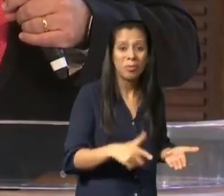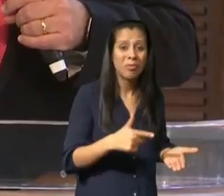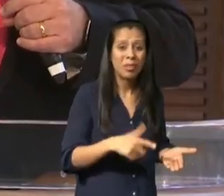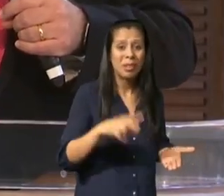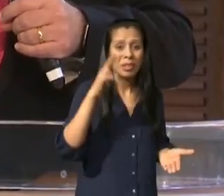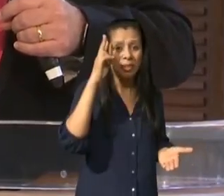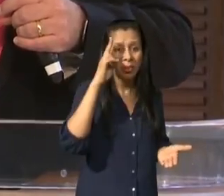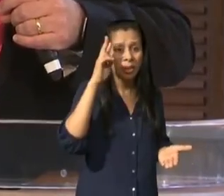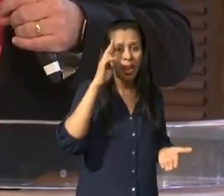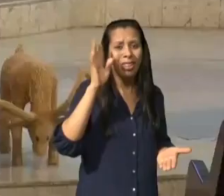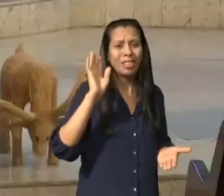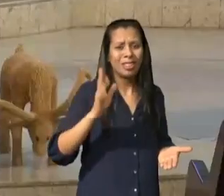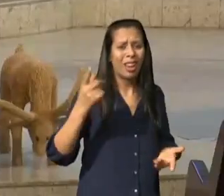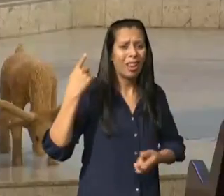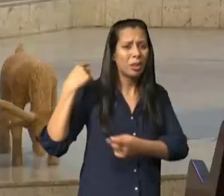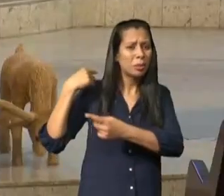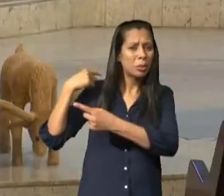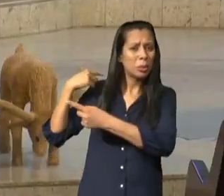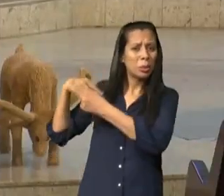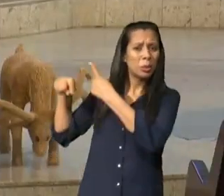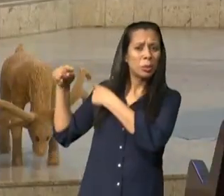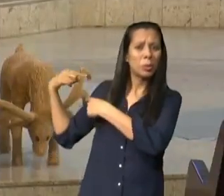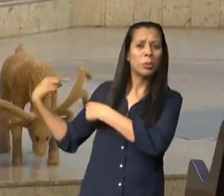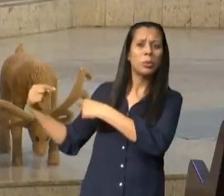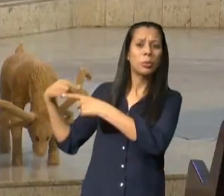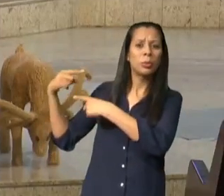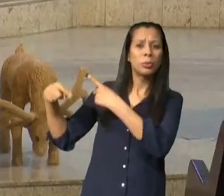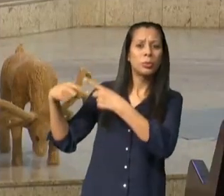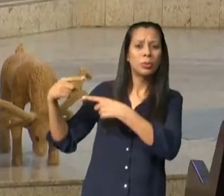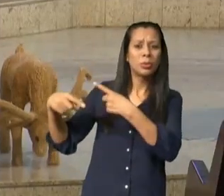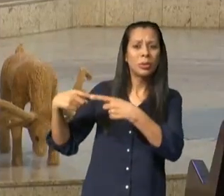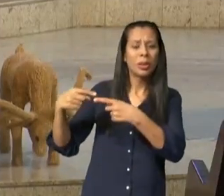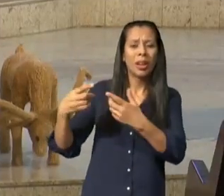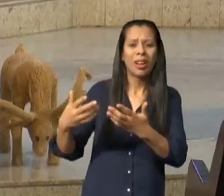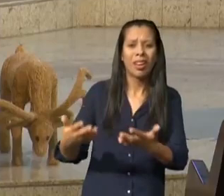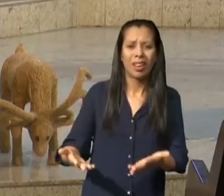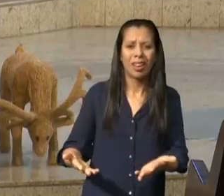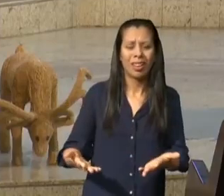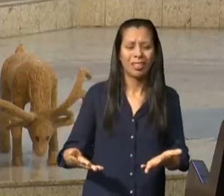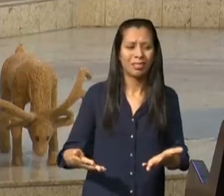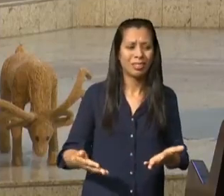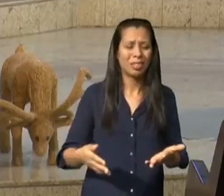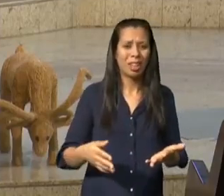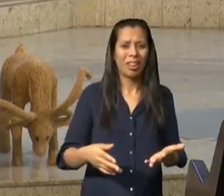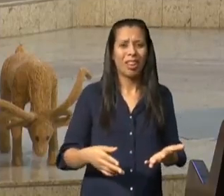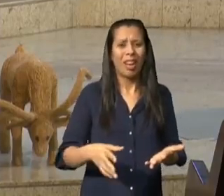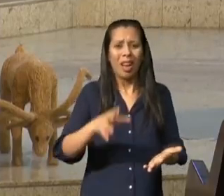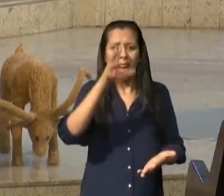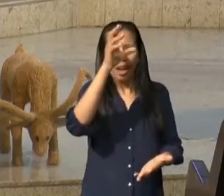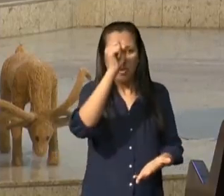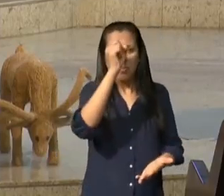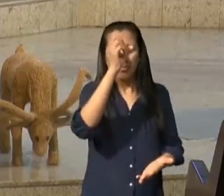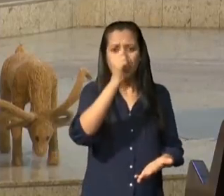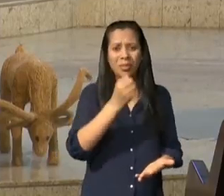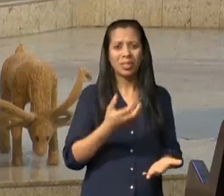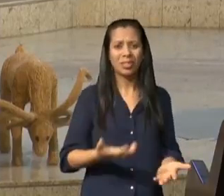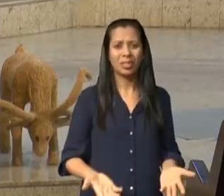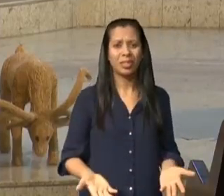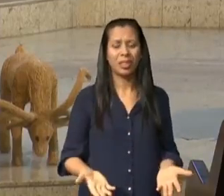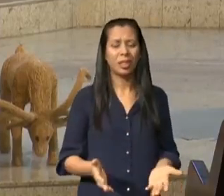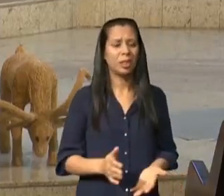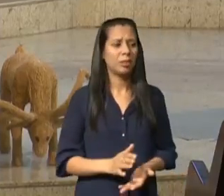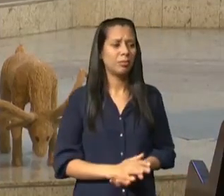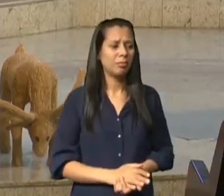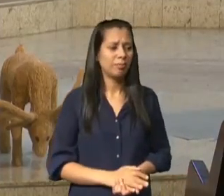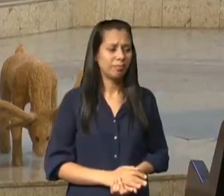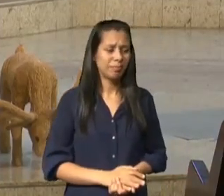diz pastor Eugênio que foi o tradutor vivemos situações semelhantes eles lá